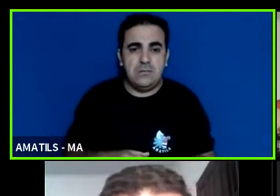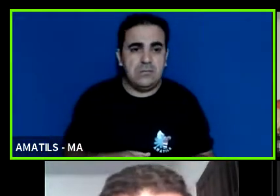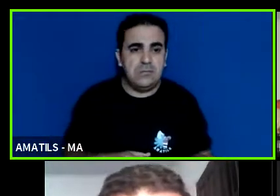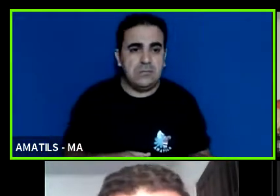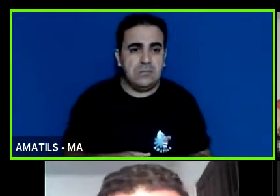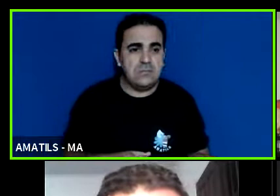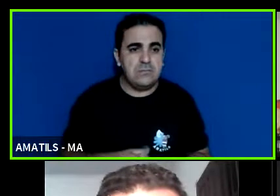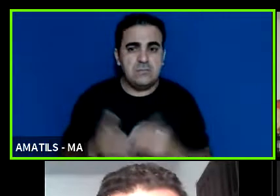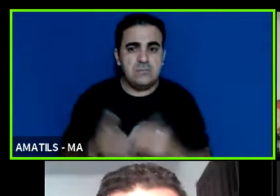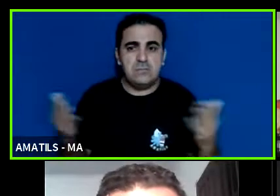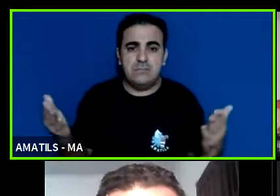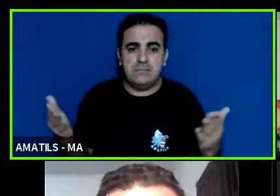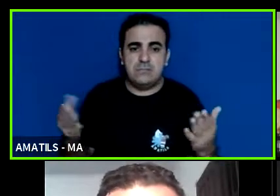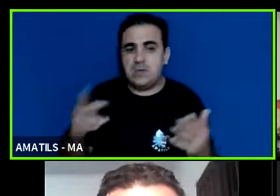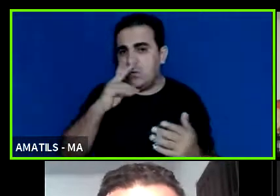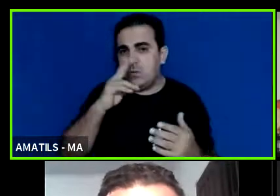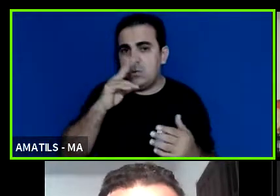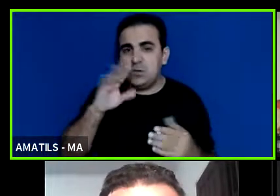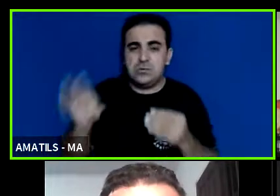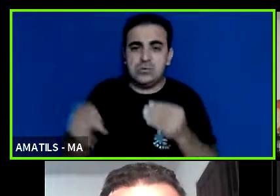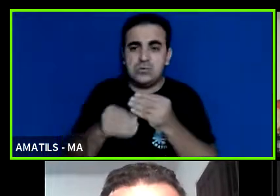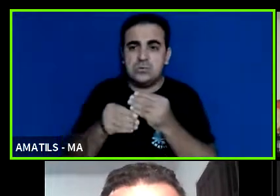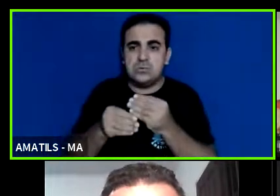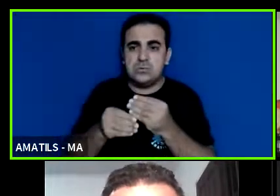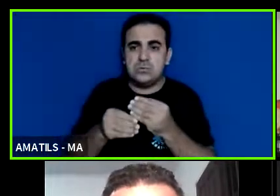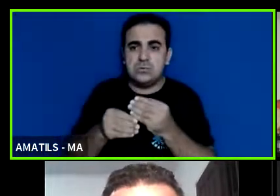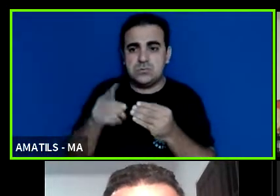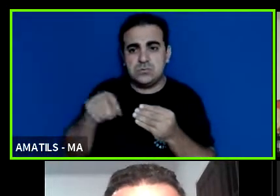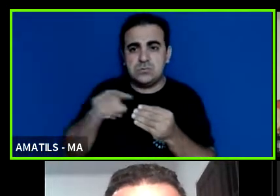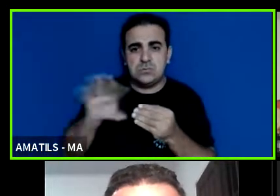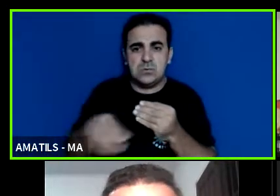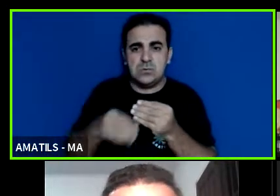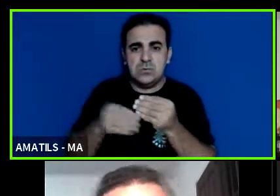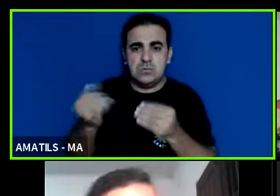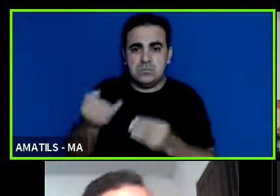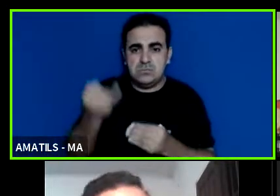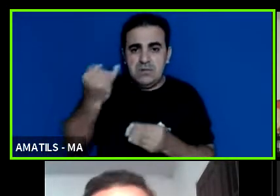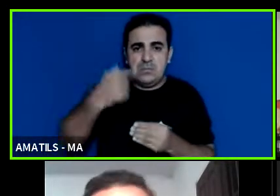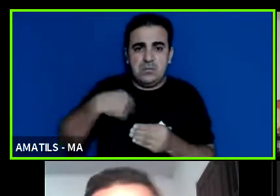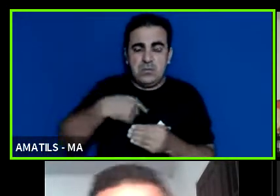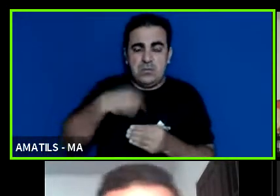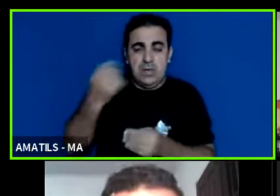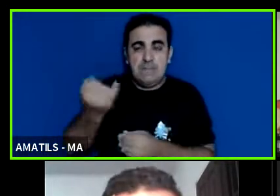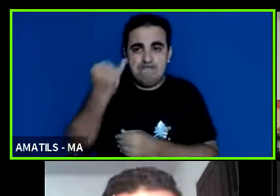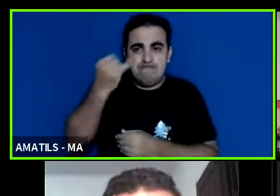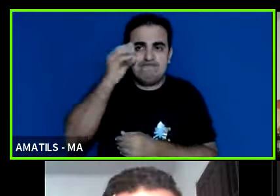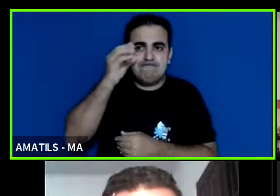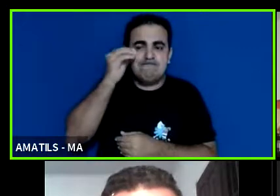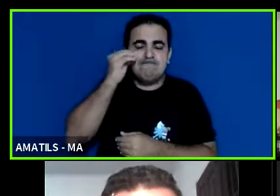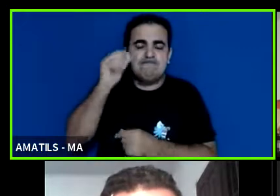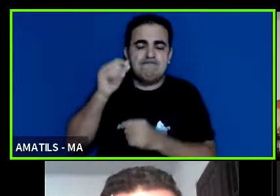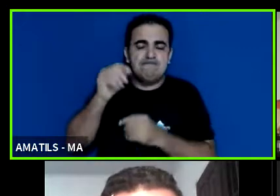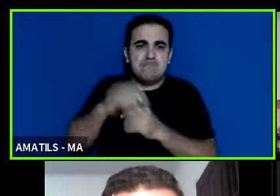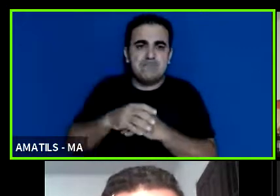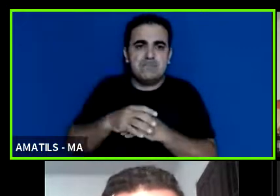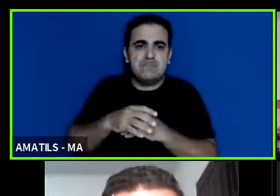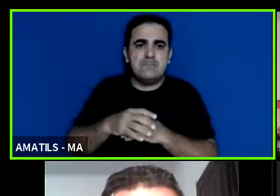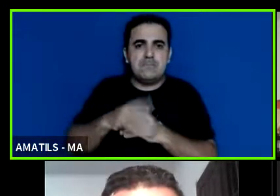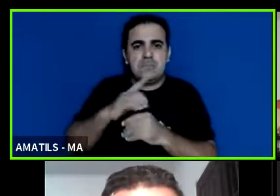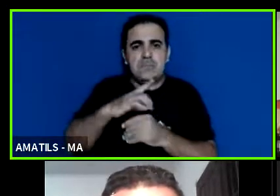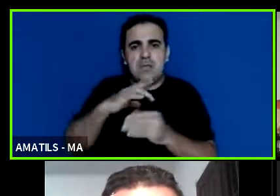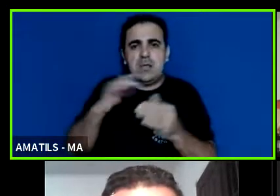Então acho que o encaminhamento que a gente tem é interessante acho que é interessante que a gente retome o contato com